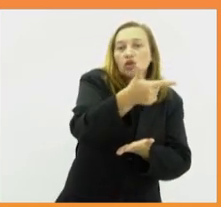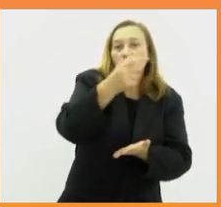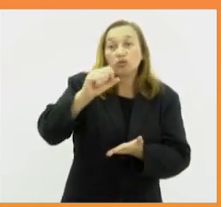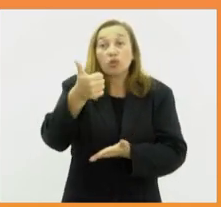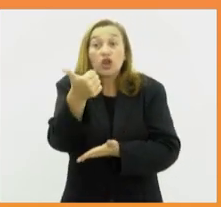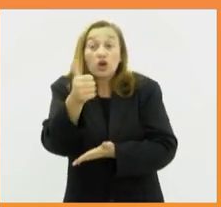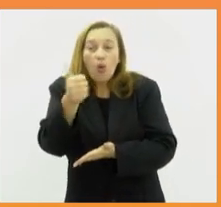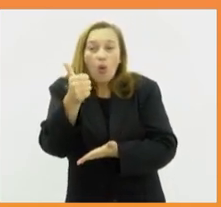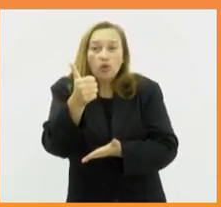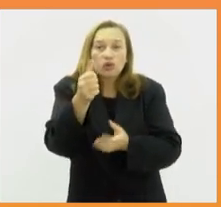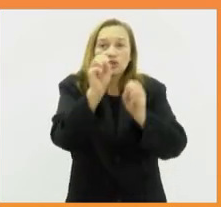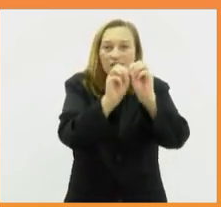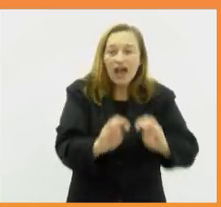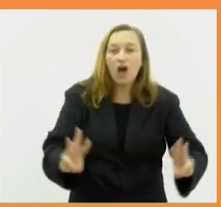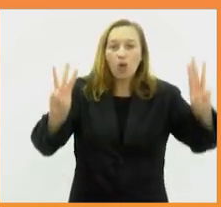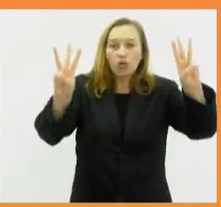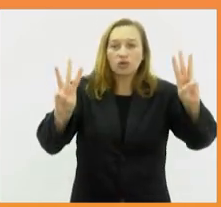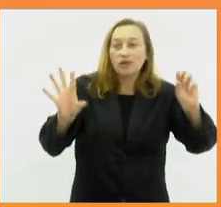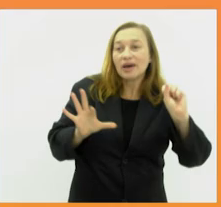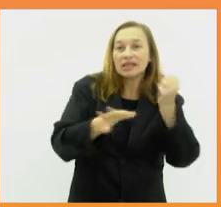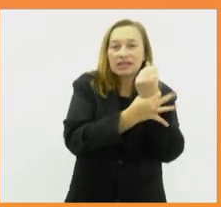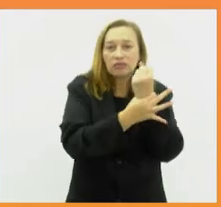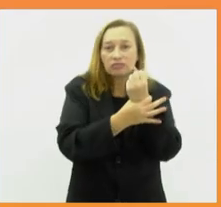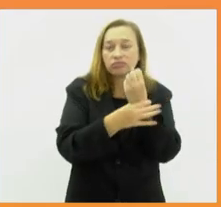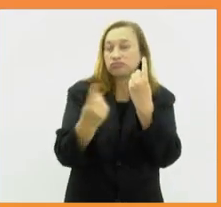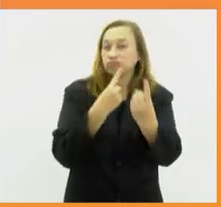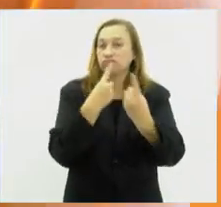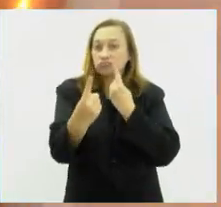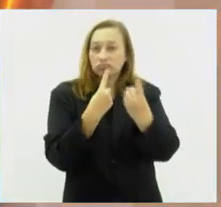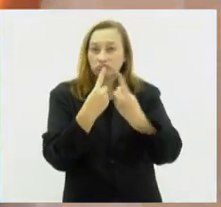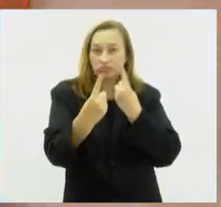ONU da Década de Ação para a Segurança no Trânsito.